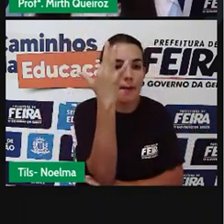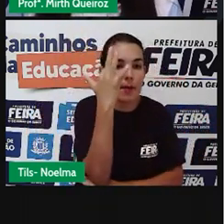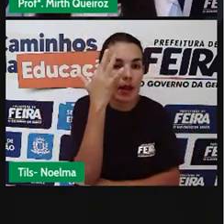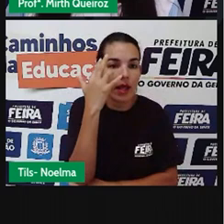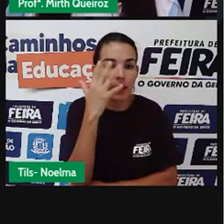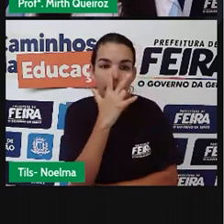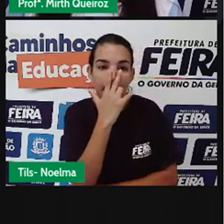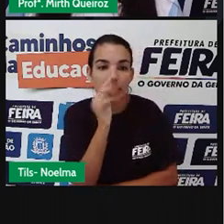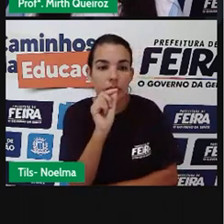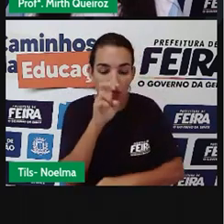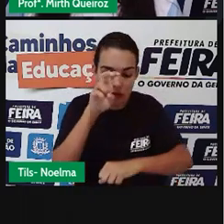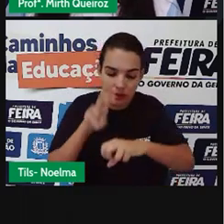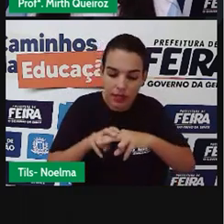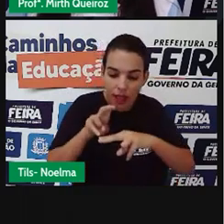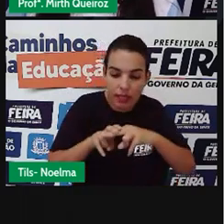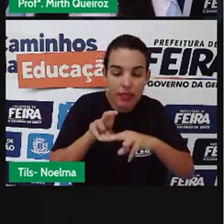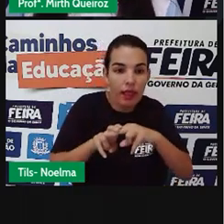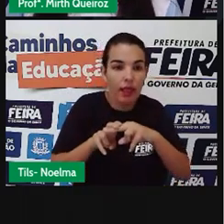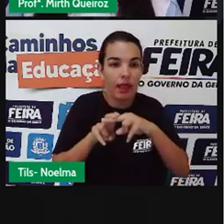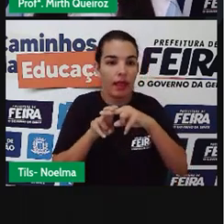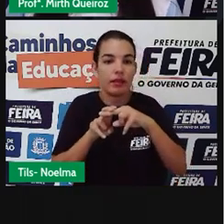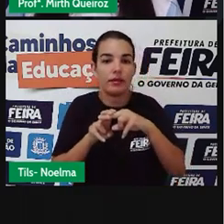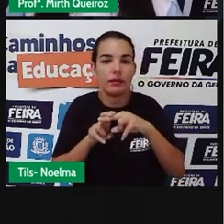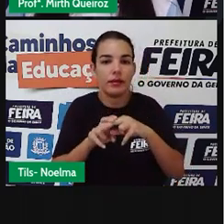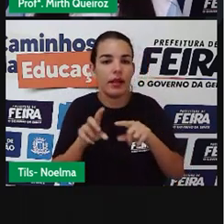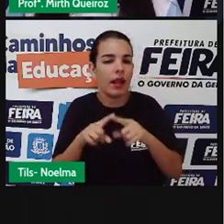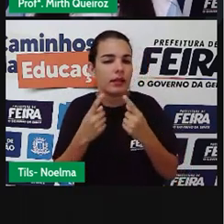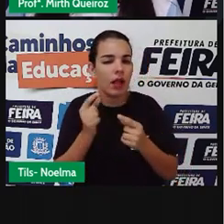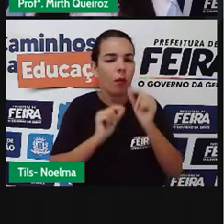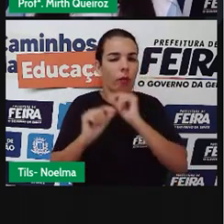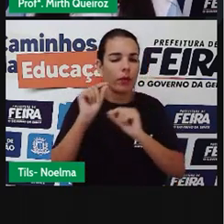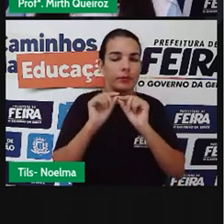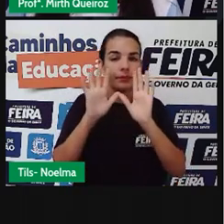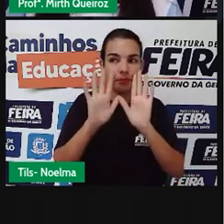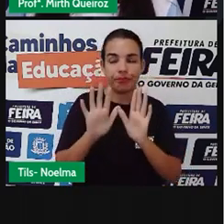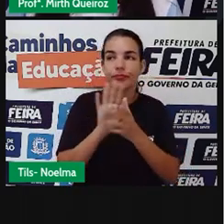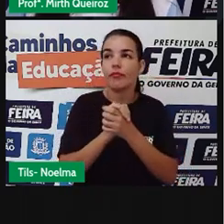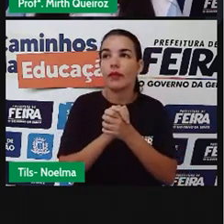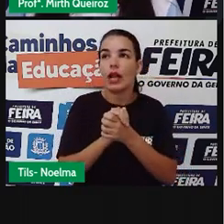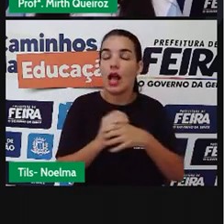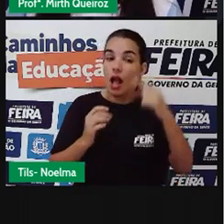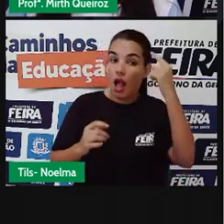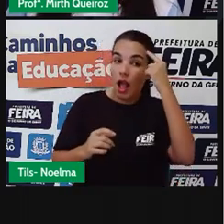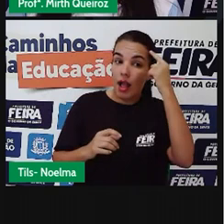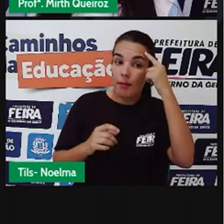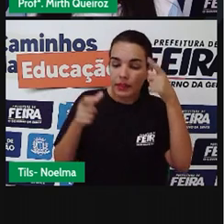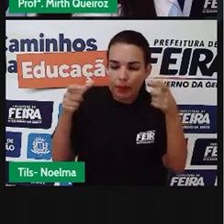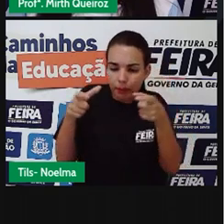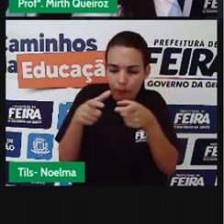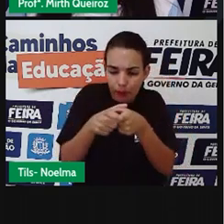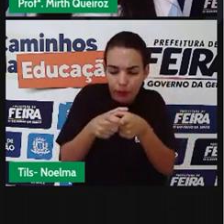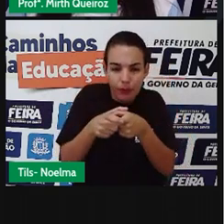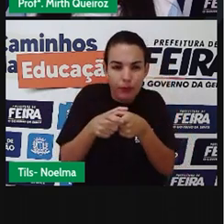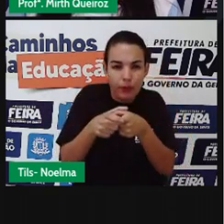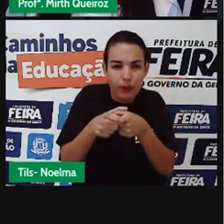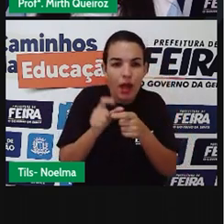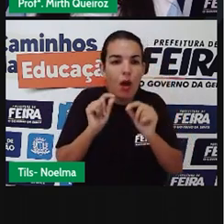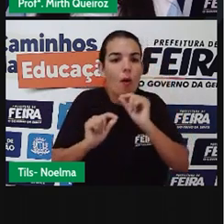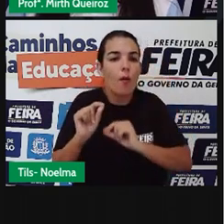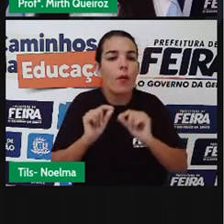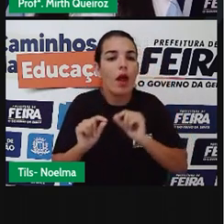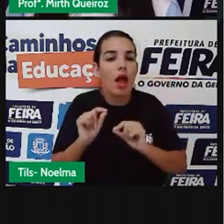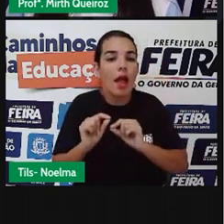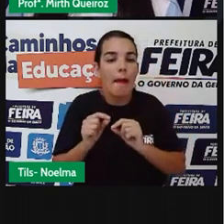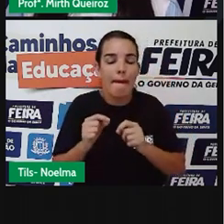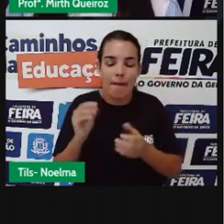O que será que significa tudo isso? A cabeça pequena pode significar falta de pensamento crítico, né? Pessoa